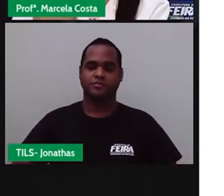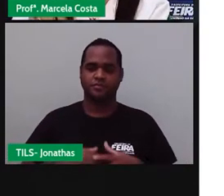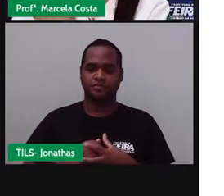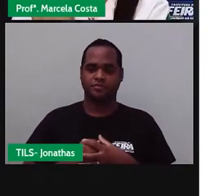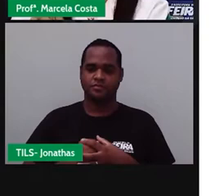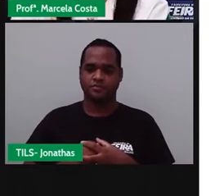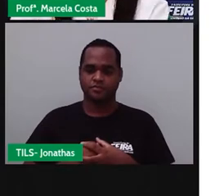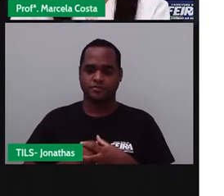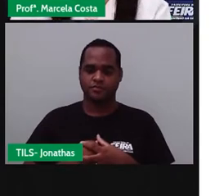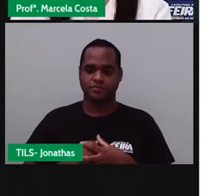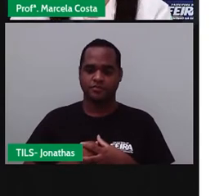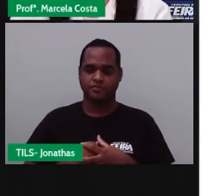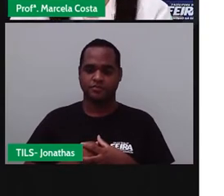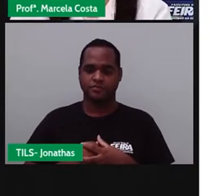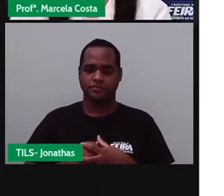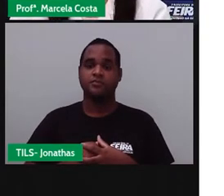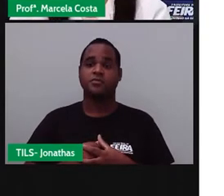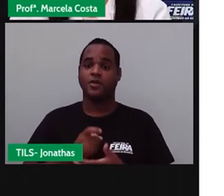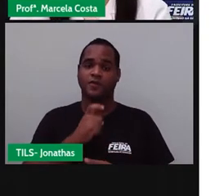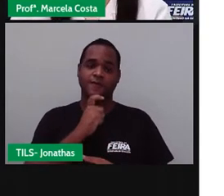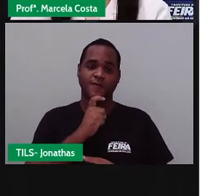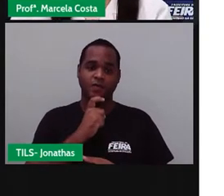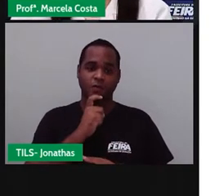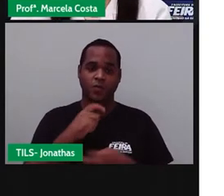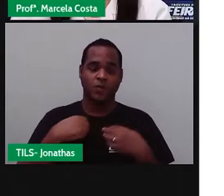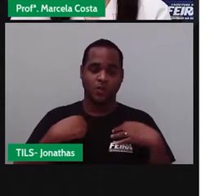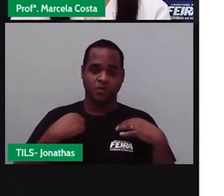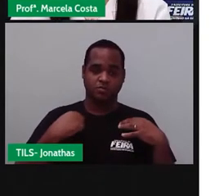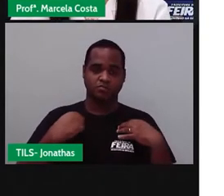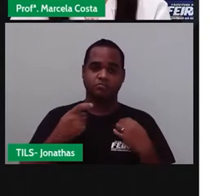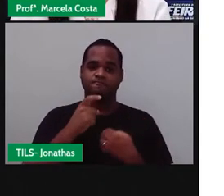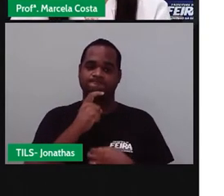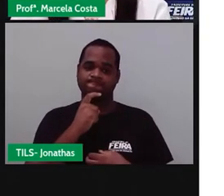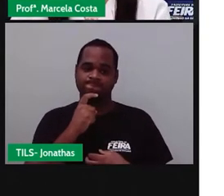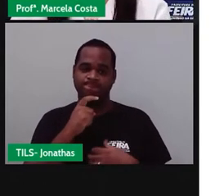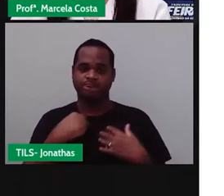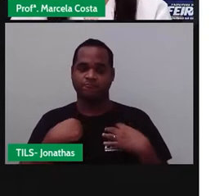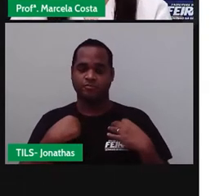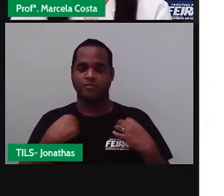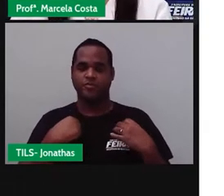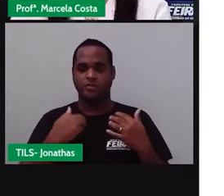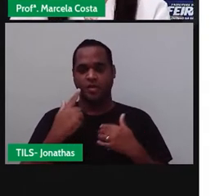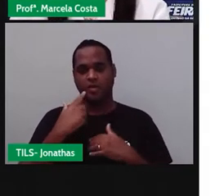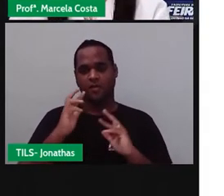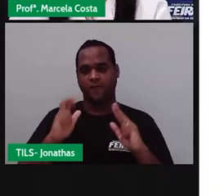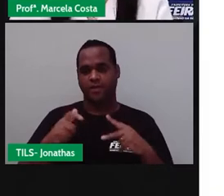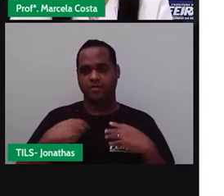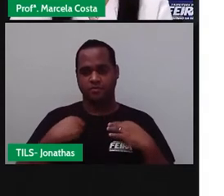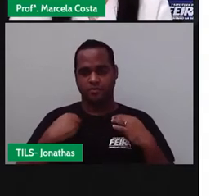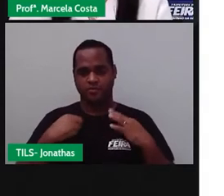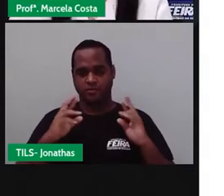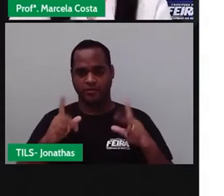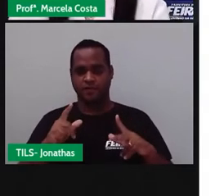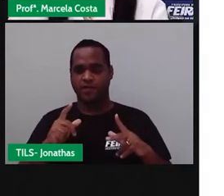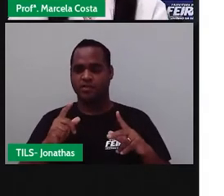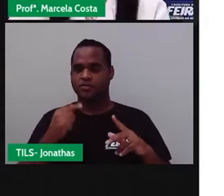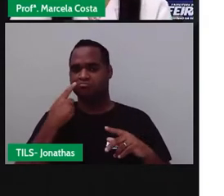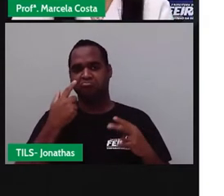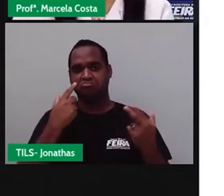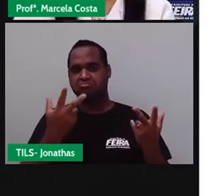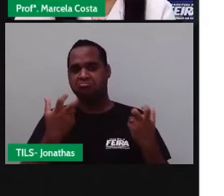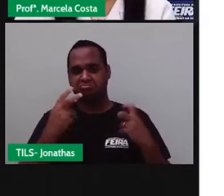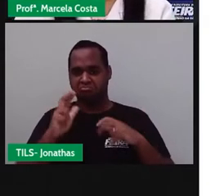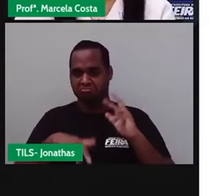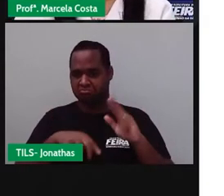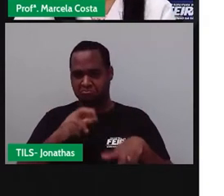de frio, uma roupa diferente que a gente não costuma ver aqui